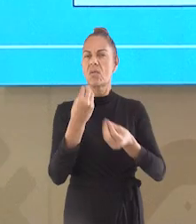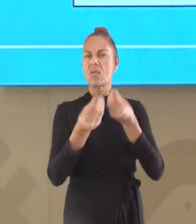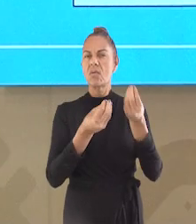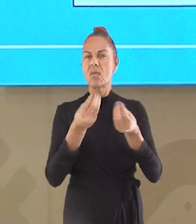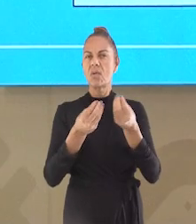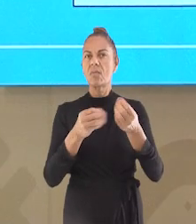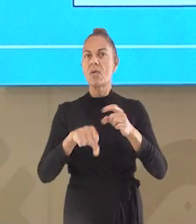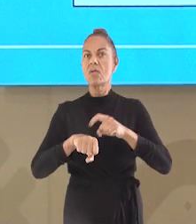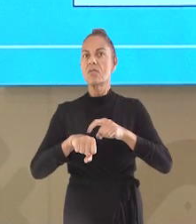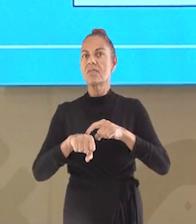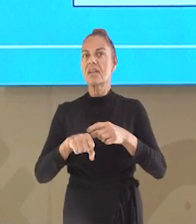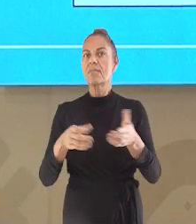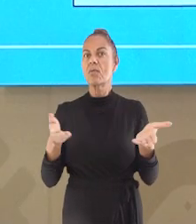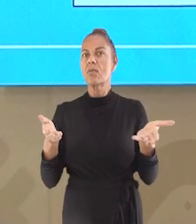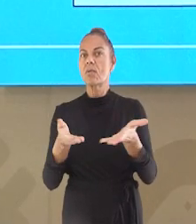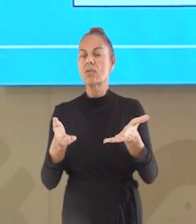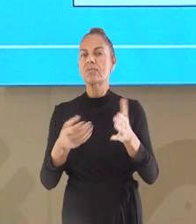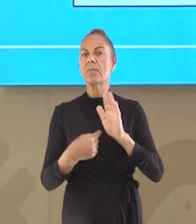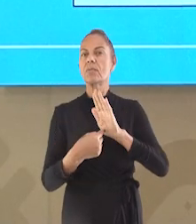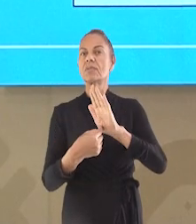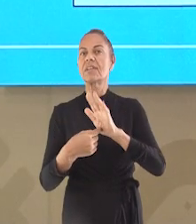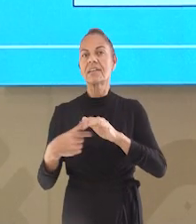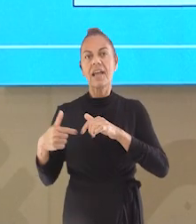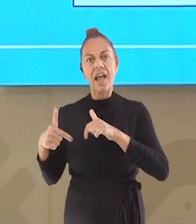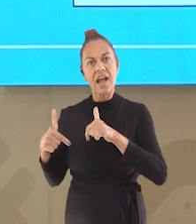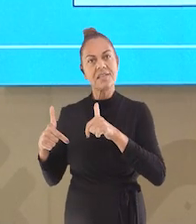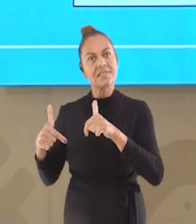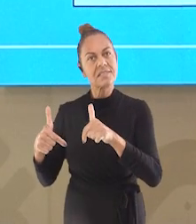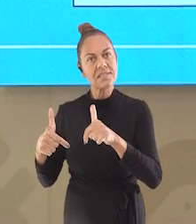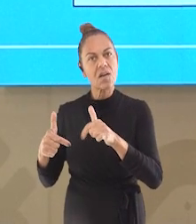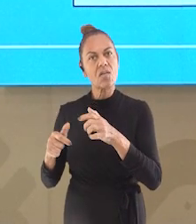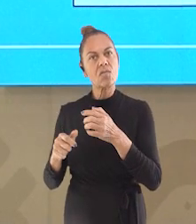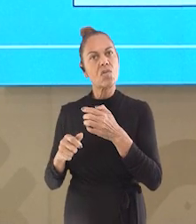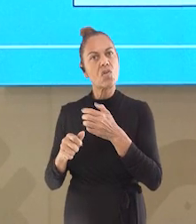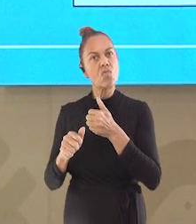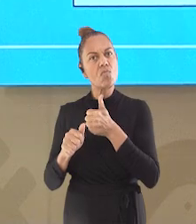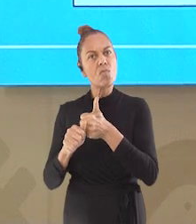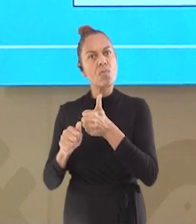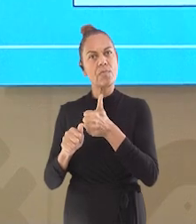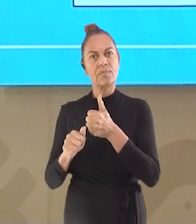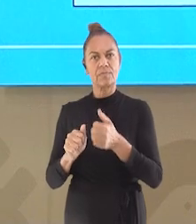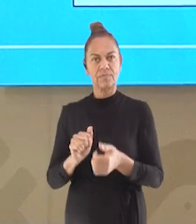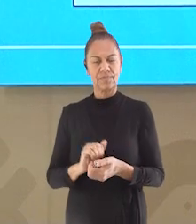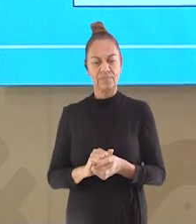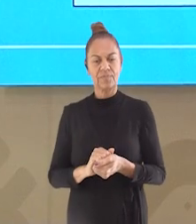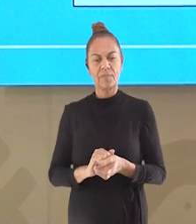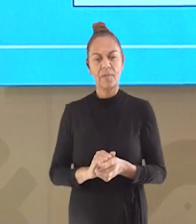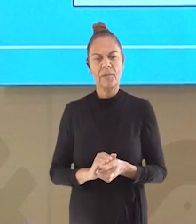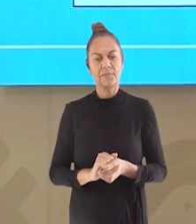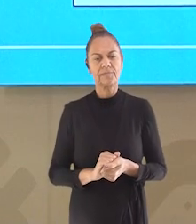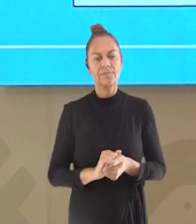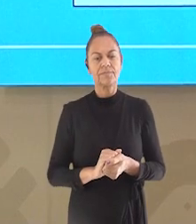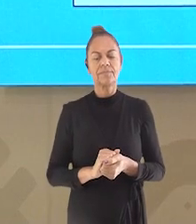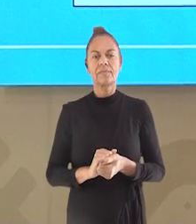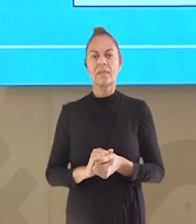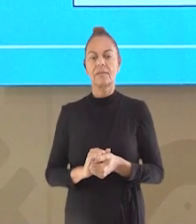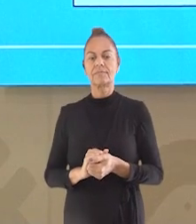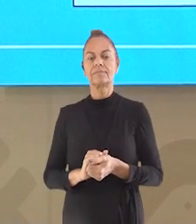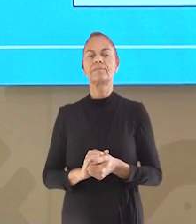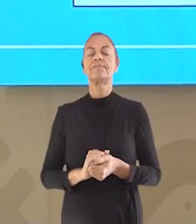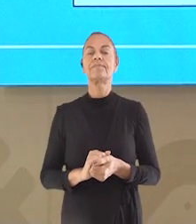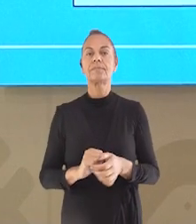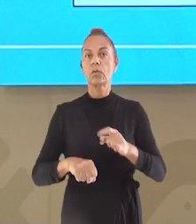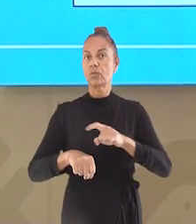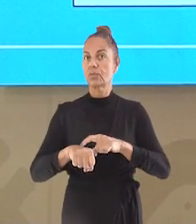no presente do indicativo para indicar que há uma ação acontecendo no momento da fala? Então